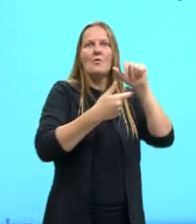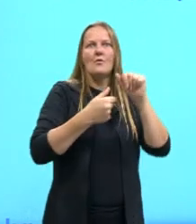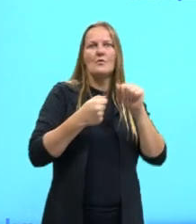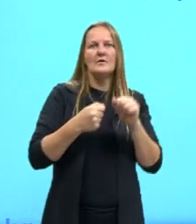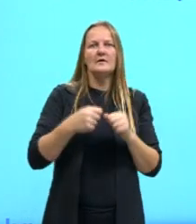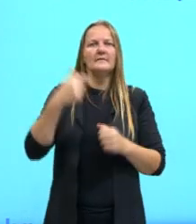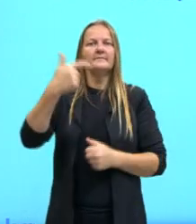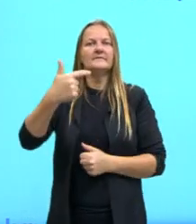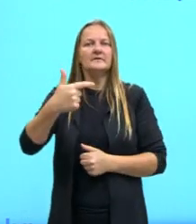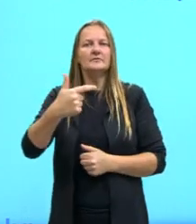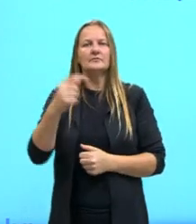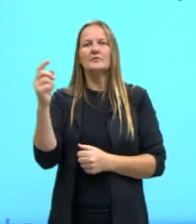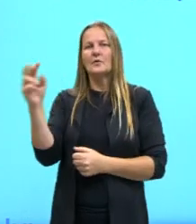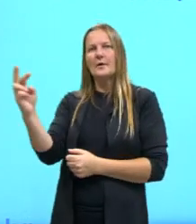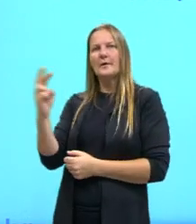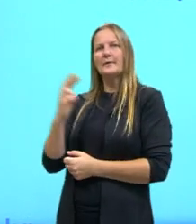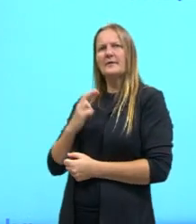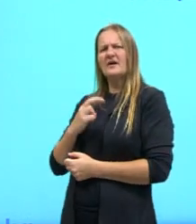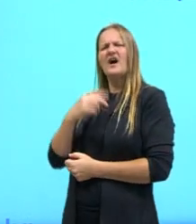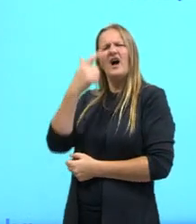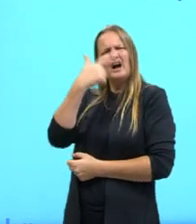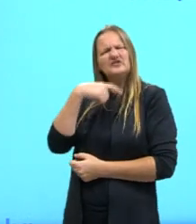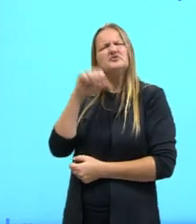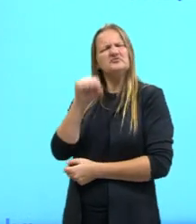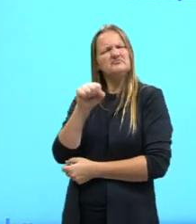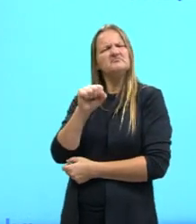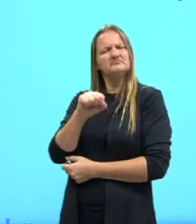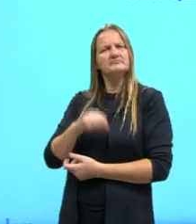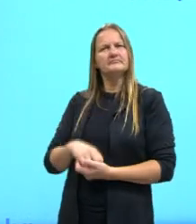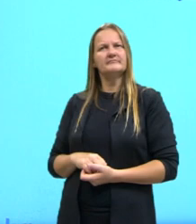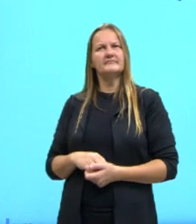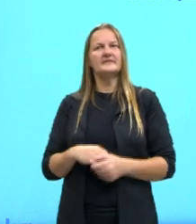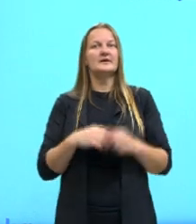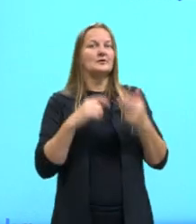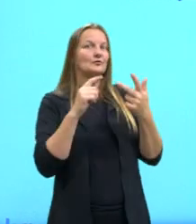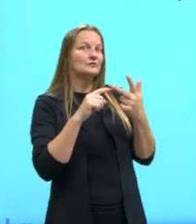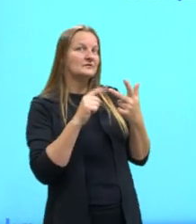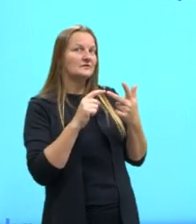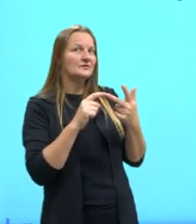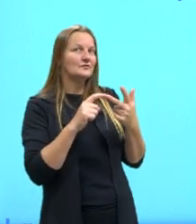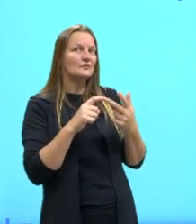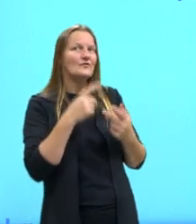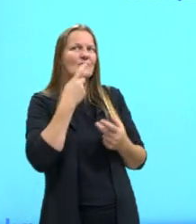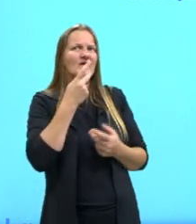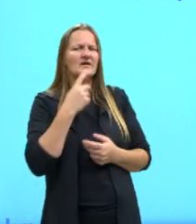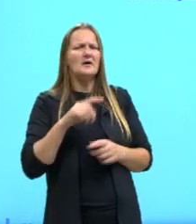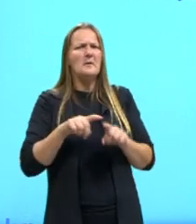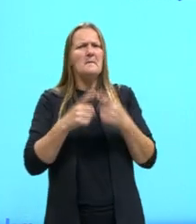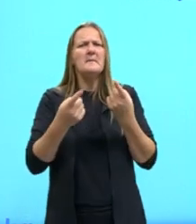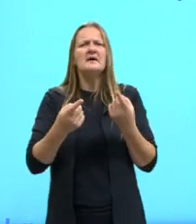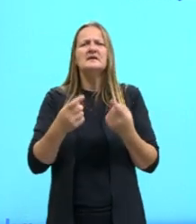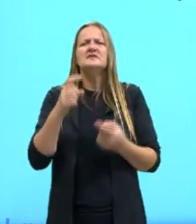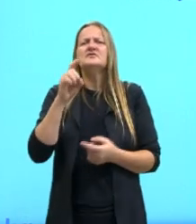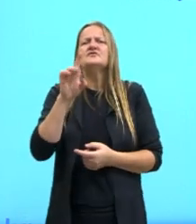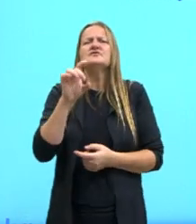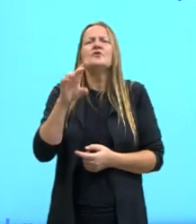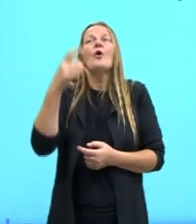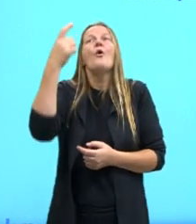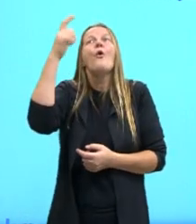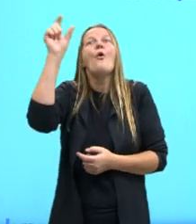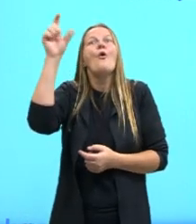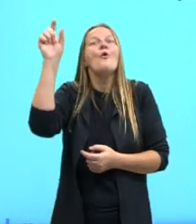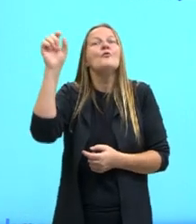a outra responde acho que sim e no terceiro ela diz mas só para outros